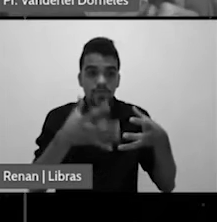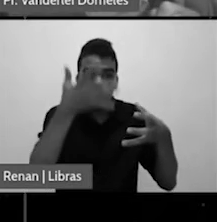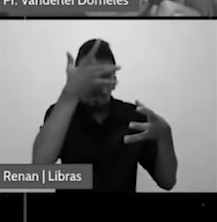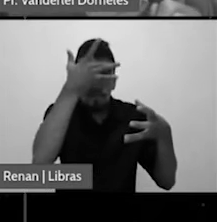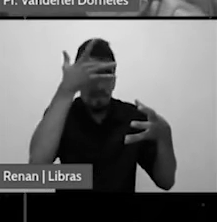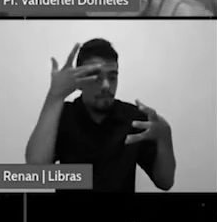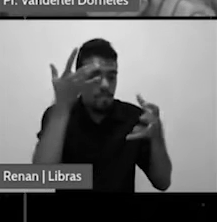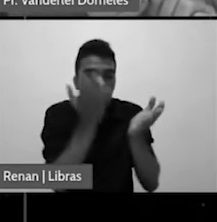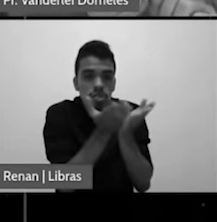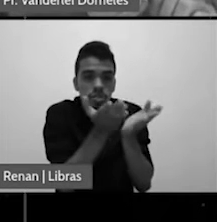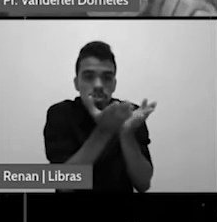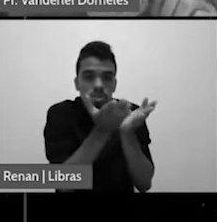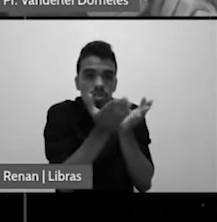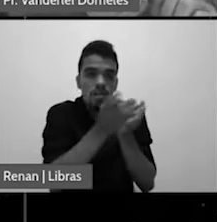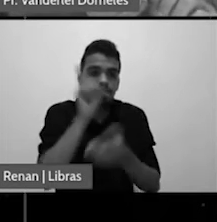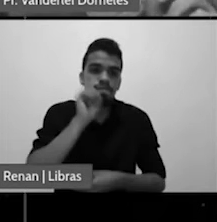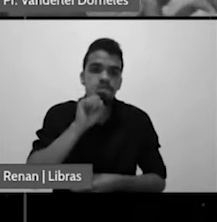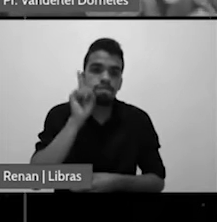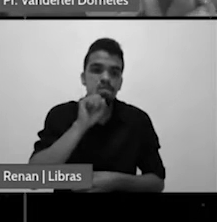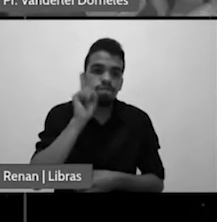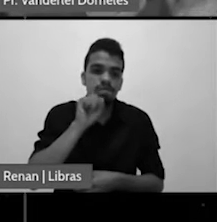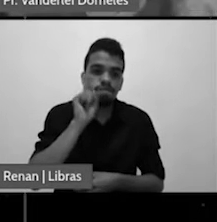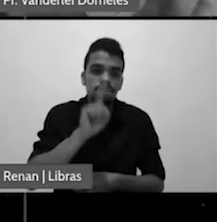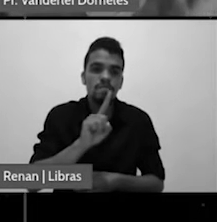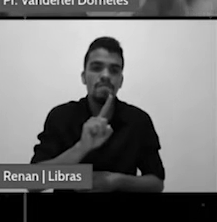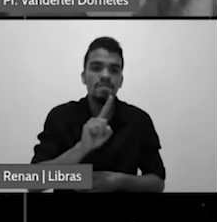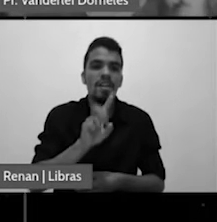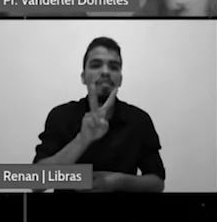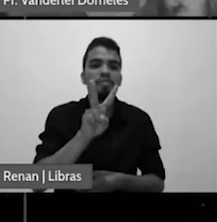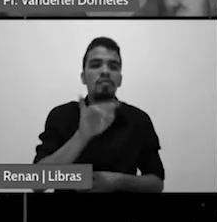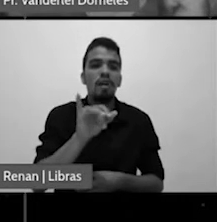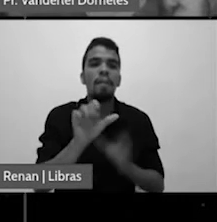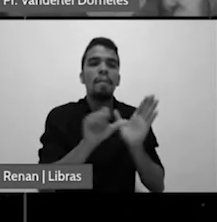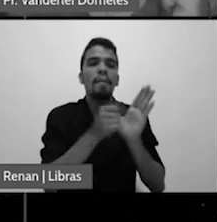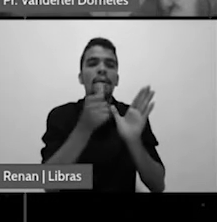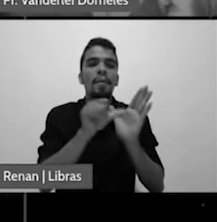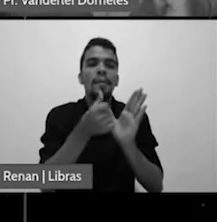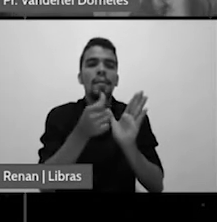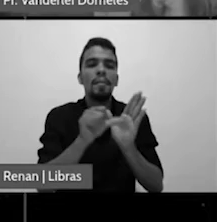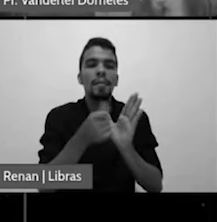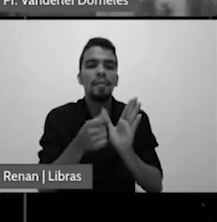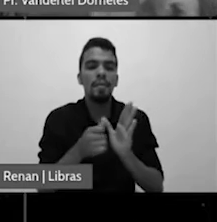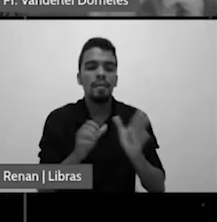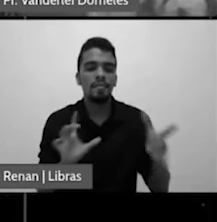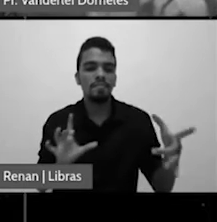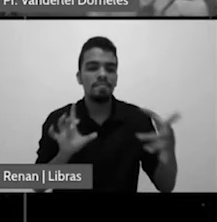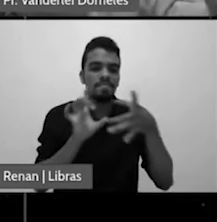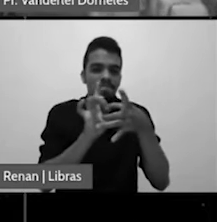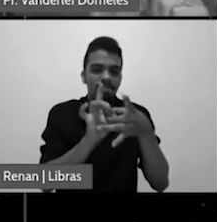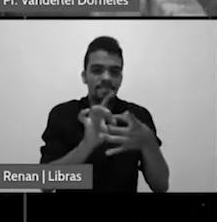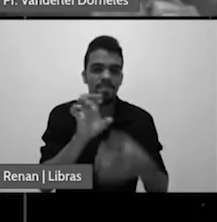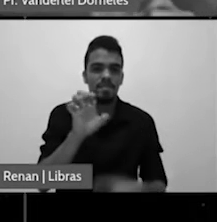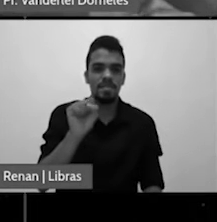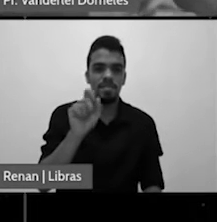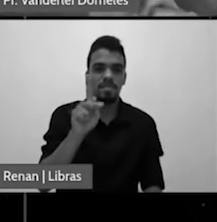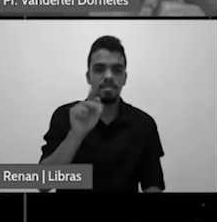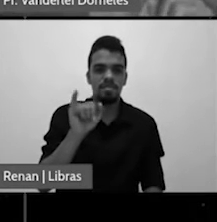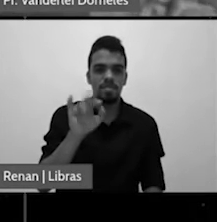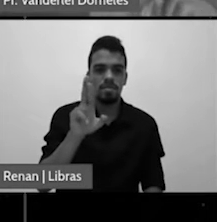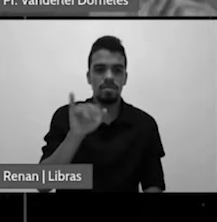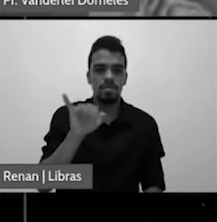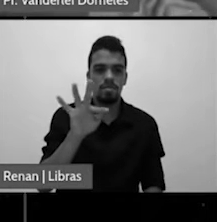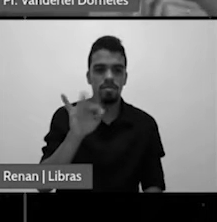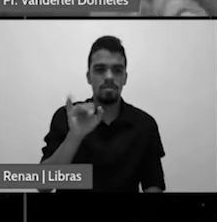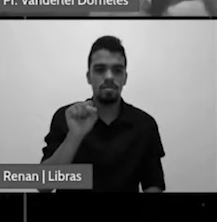primeiros a estender as mãos através do abismo para apanhar a mão do espiritismo então agora ela está dando um passo